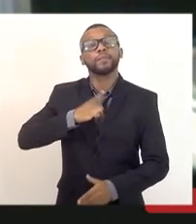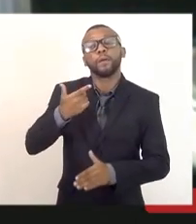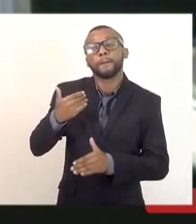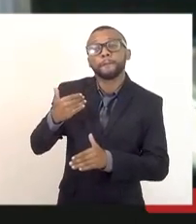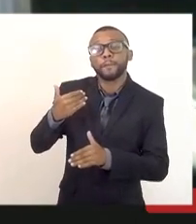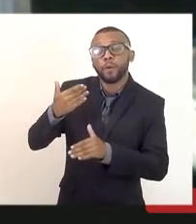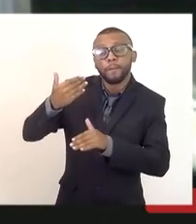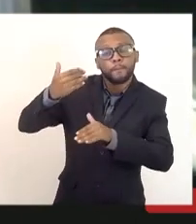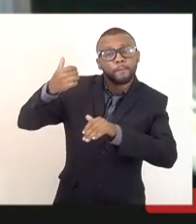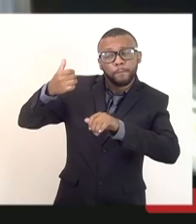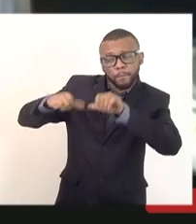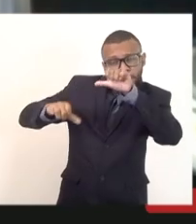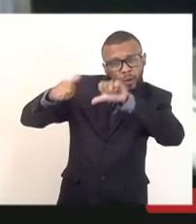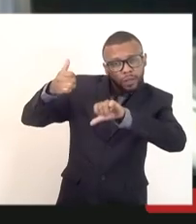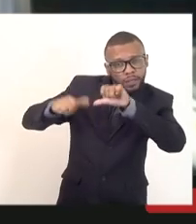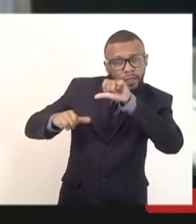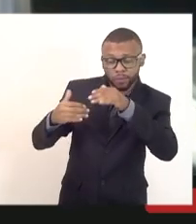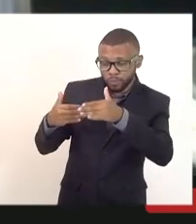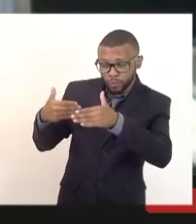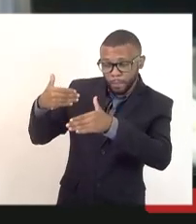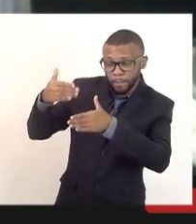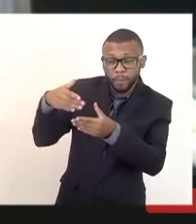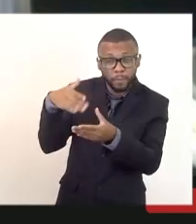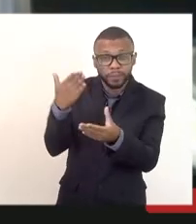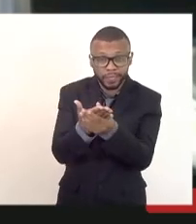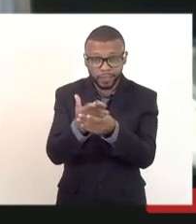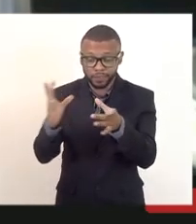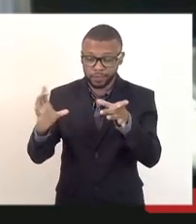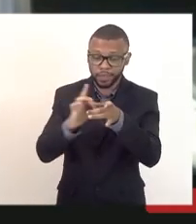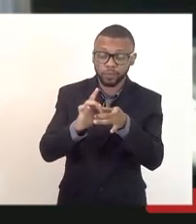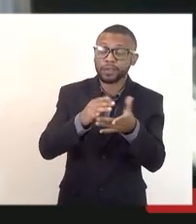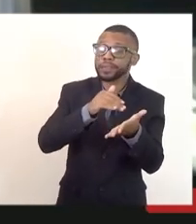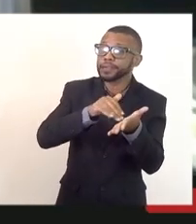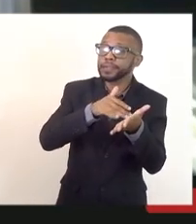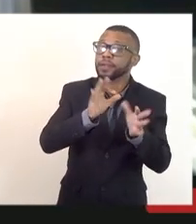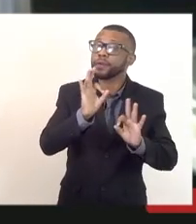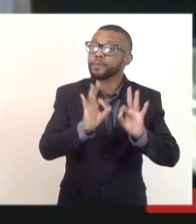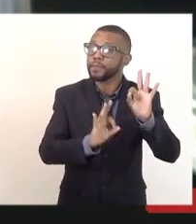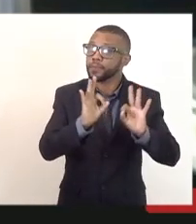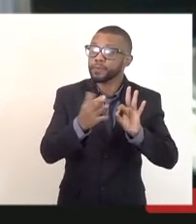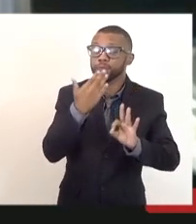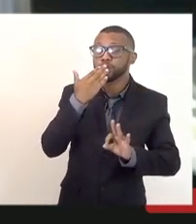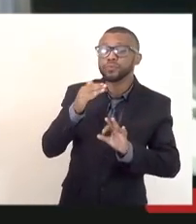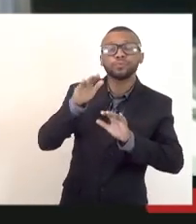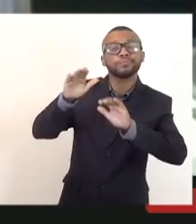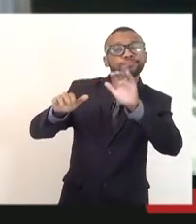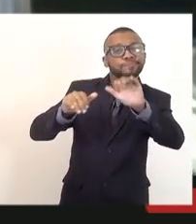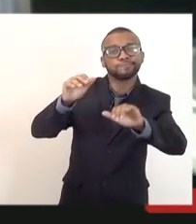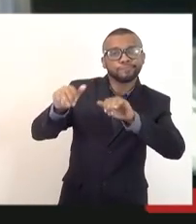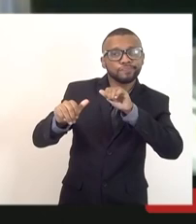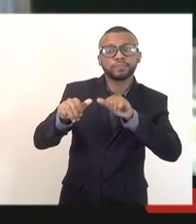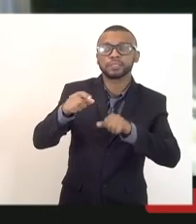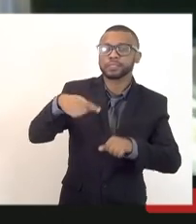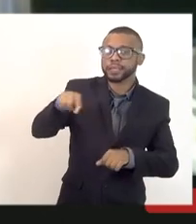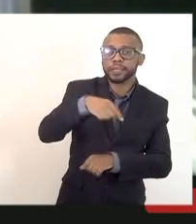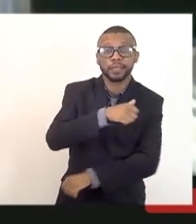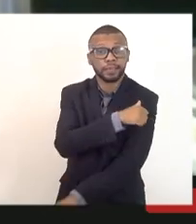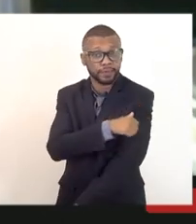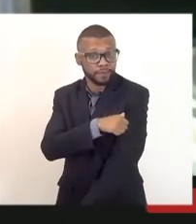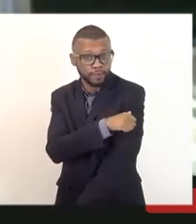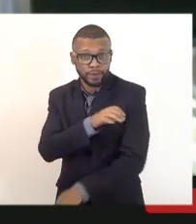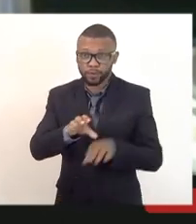Secretaria de Planejamento solicitando o chamamento desses enfermeiros que está